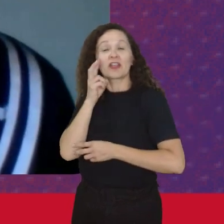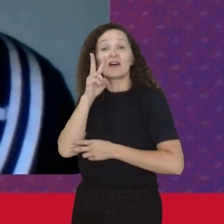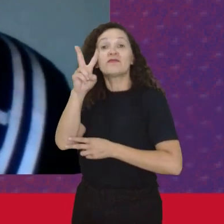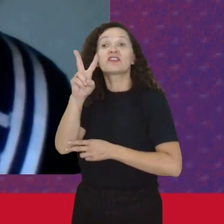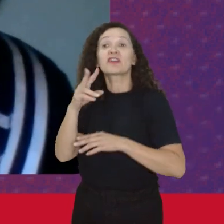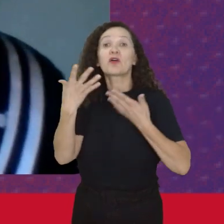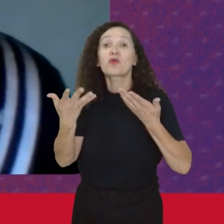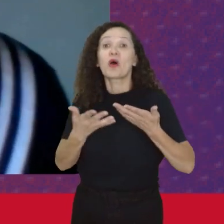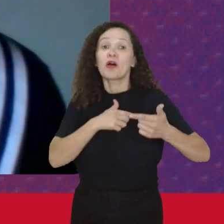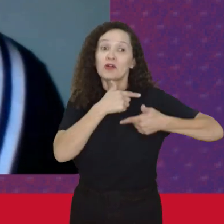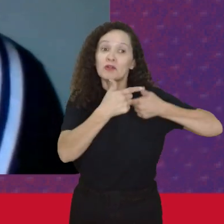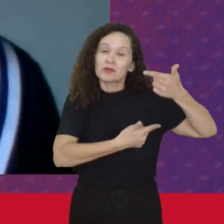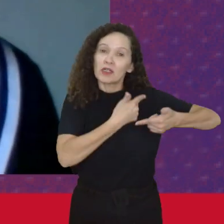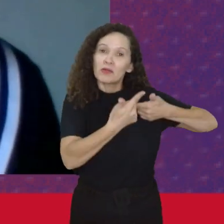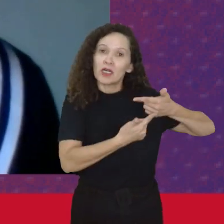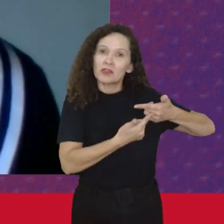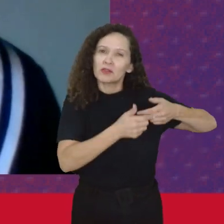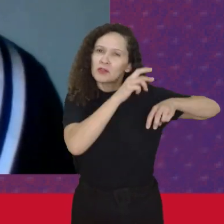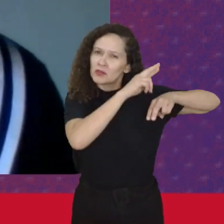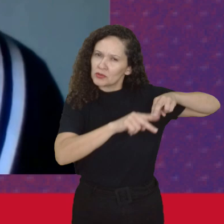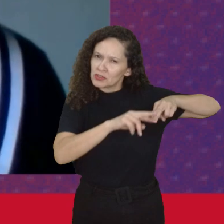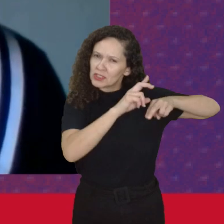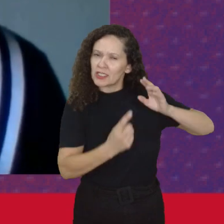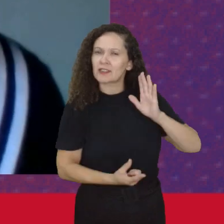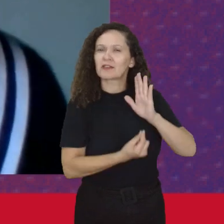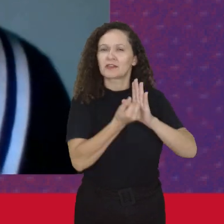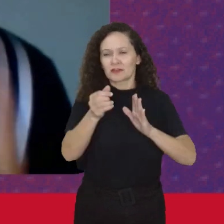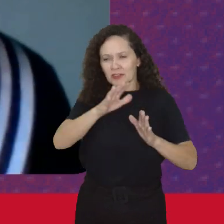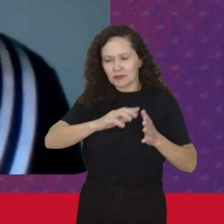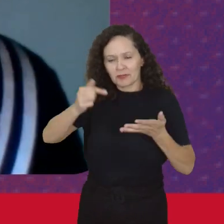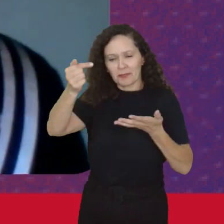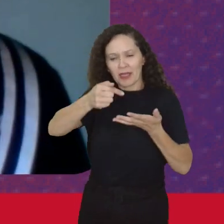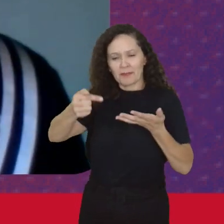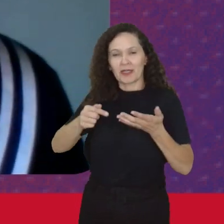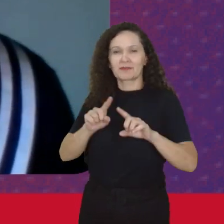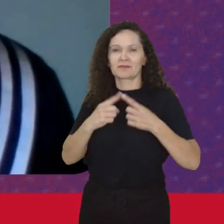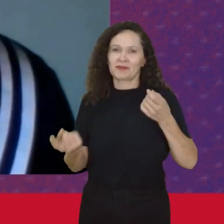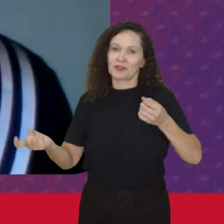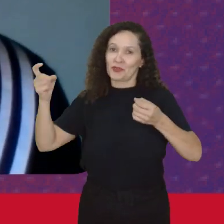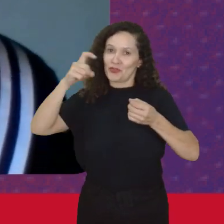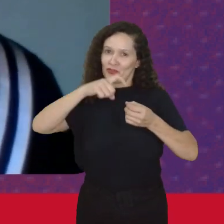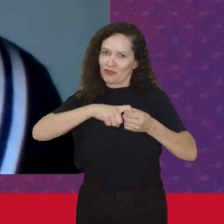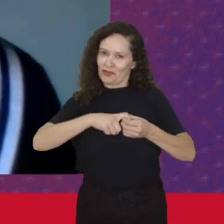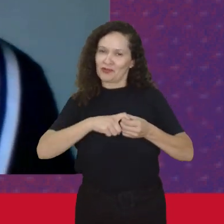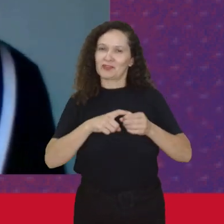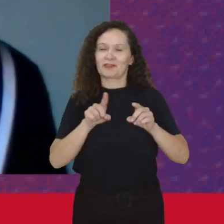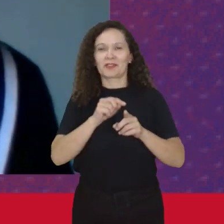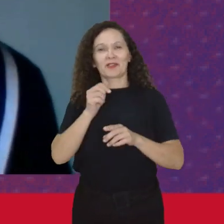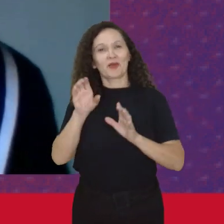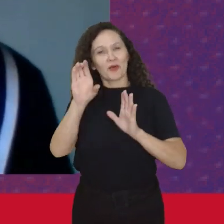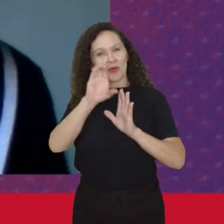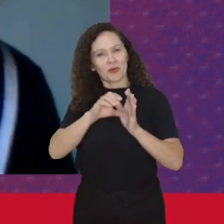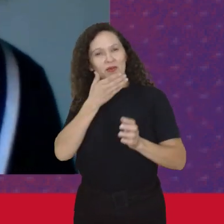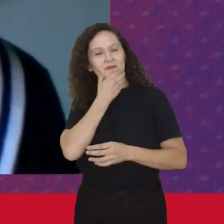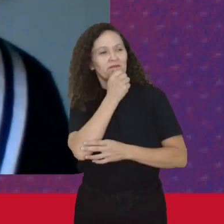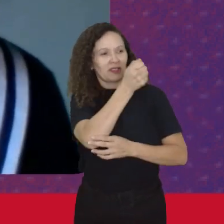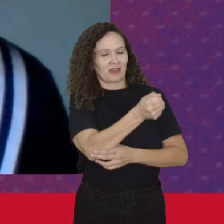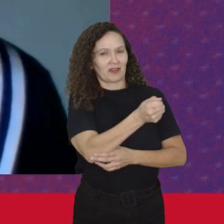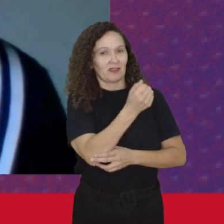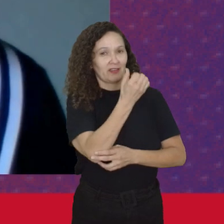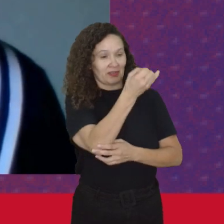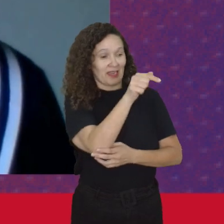trabalho Como estruturante Do capitalismo Mas a gente Recupera o conceito De patriarcado Para dizer Olha aqui tem Uma